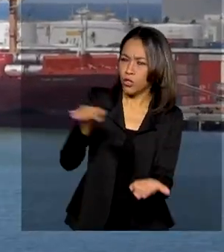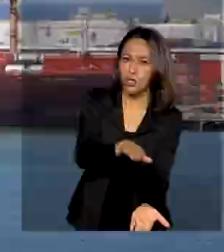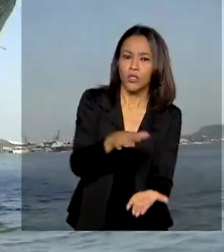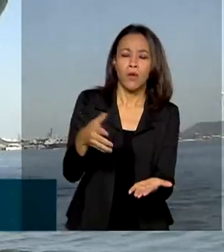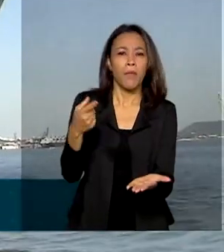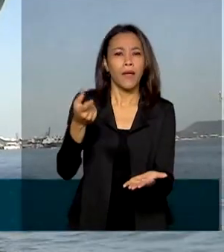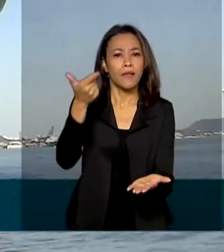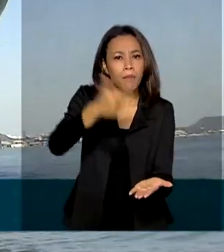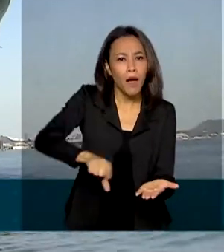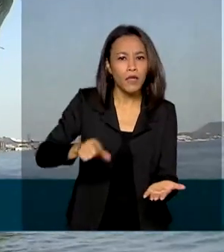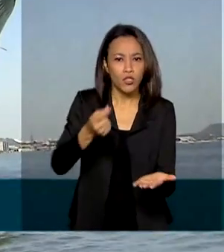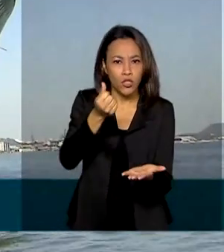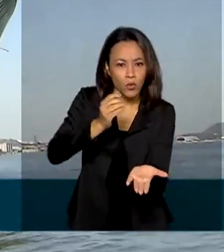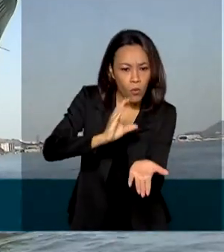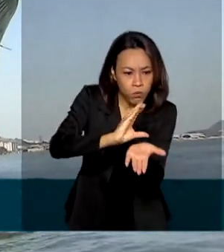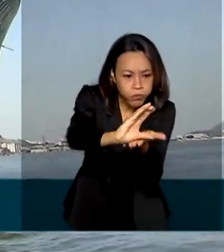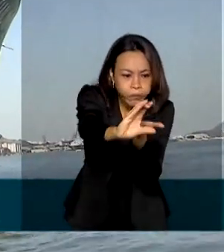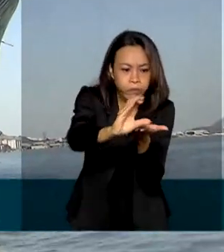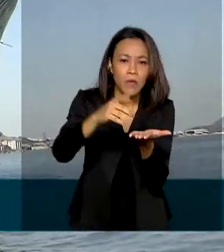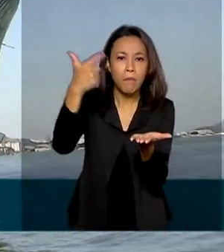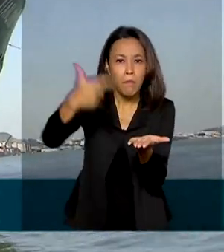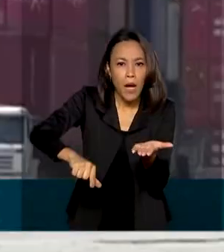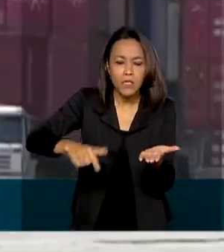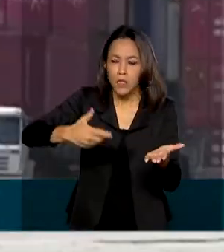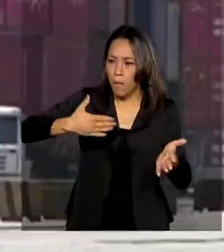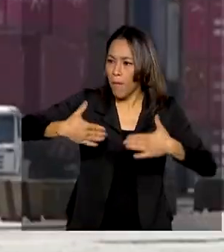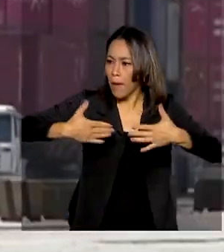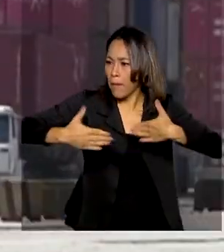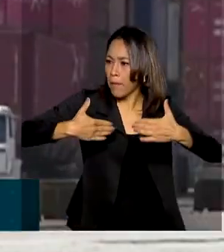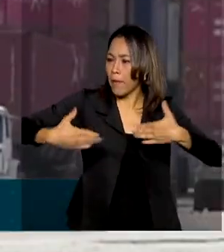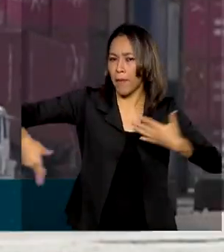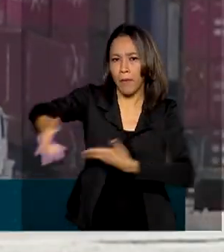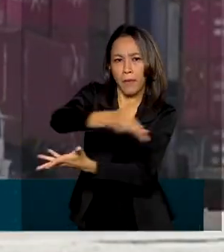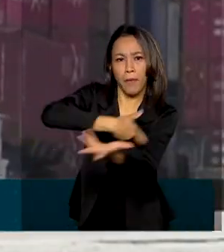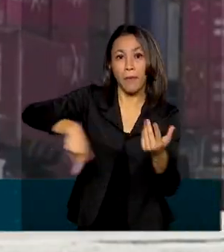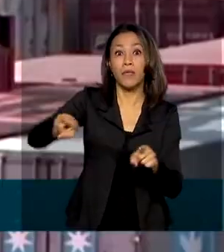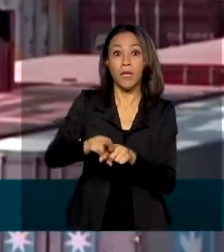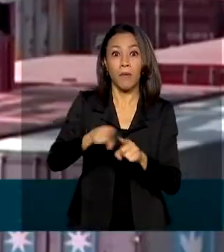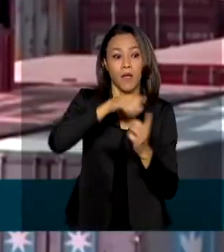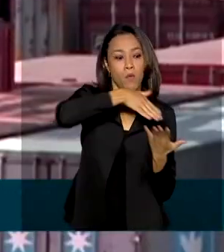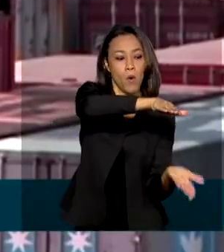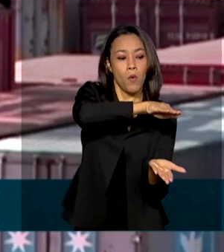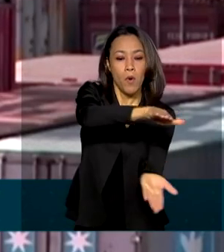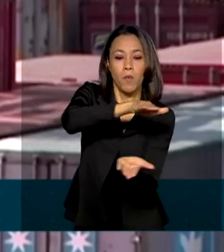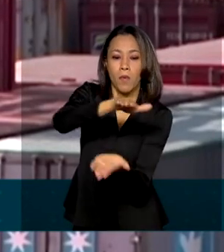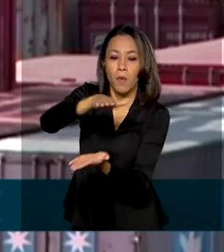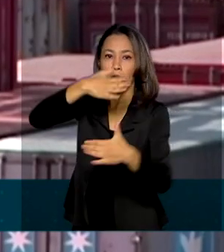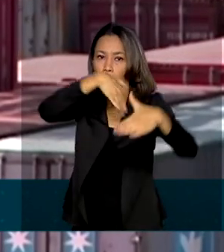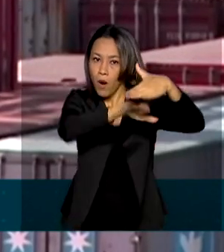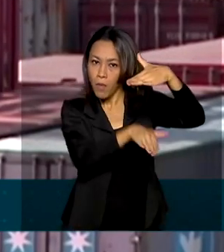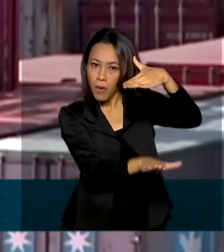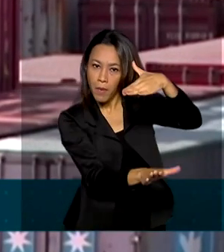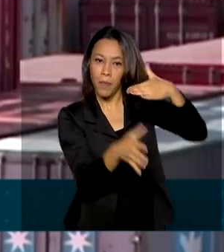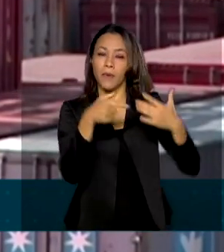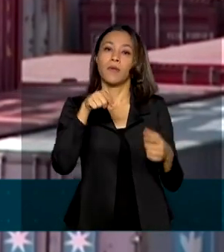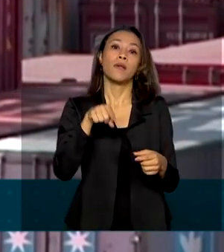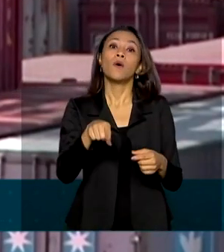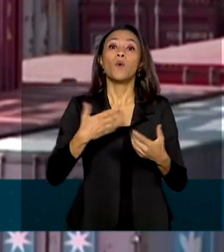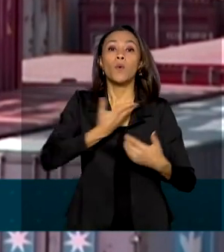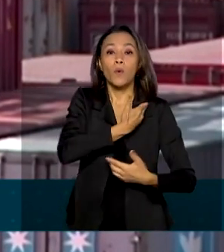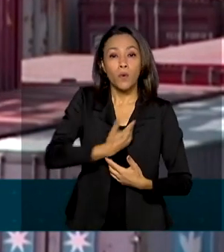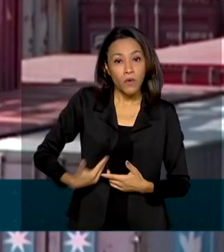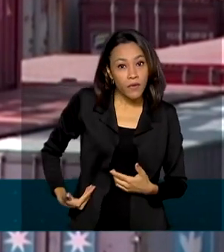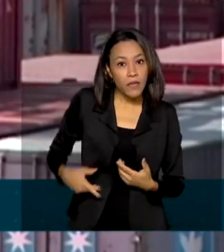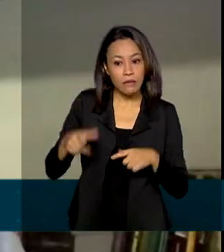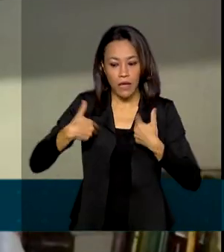investimentos e ampliem a capacidade de movimentação e armazenamento de cargas, o governo atua para promover a concessão à